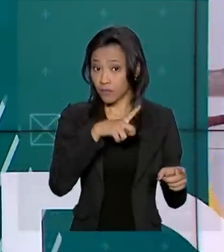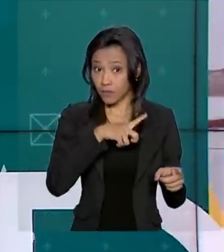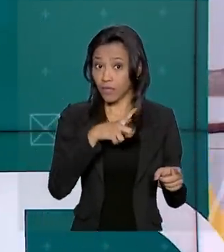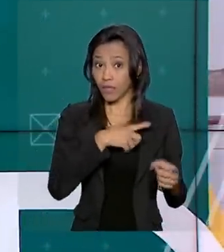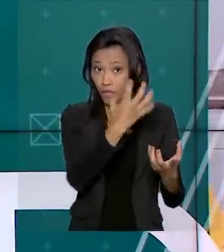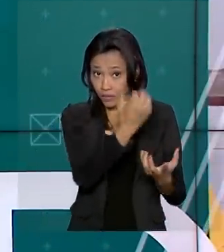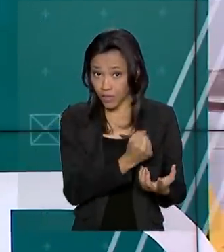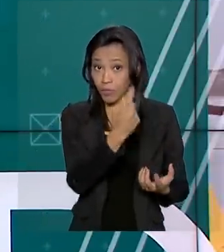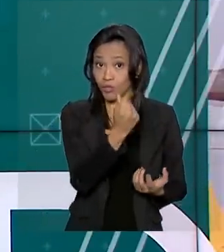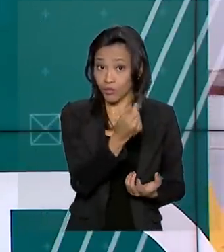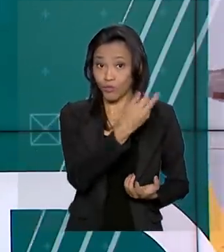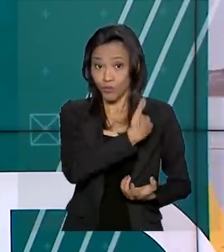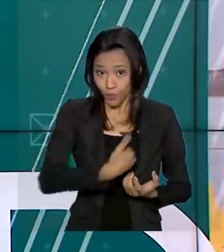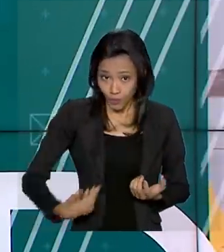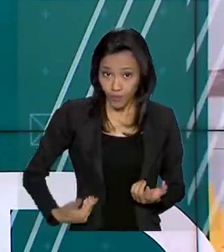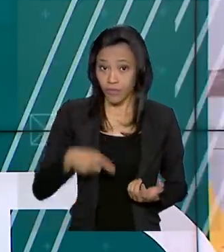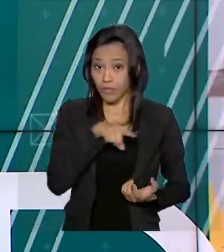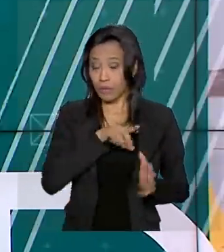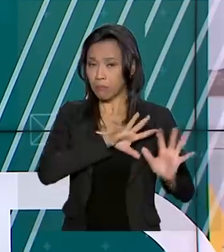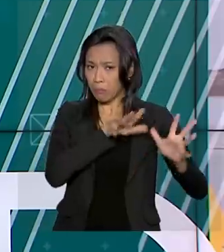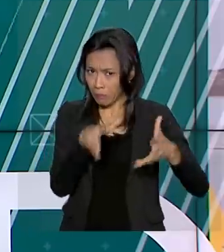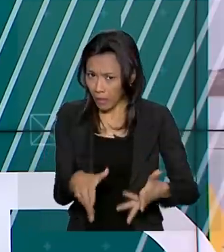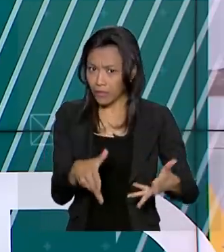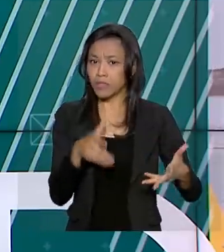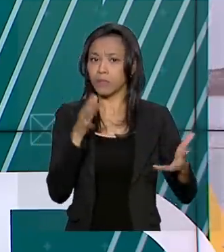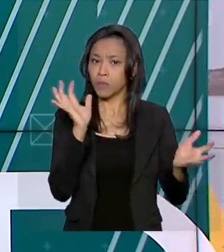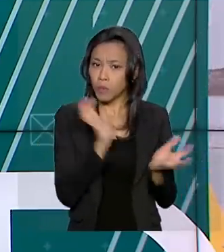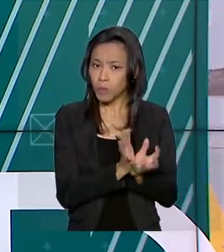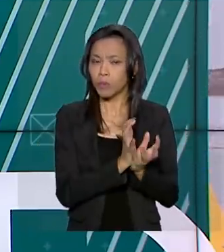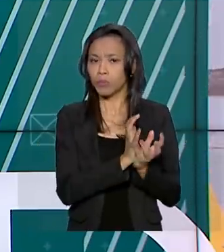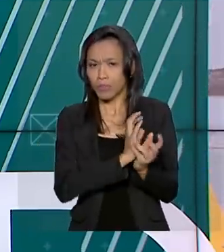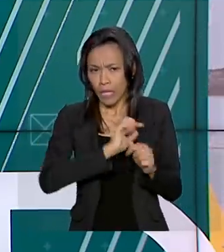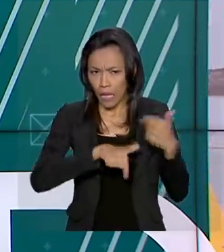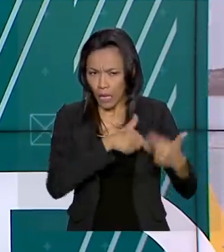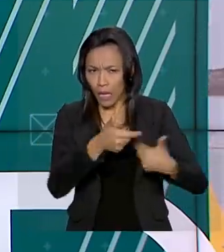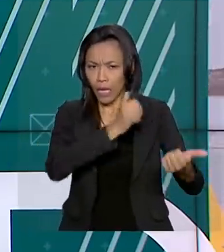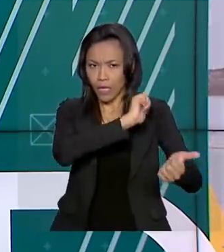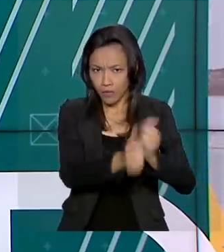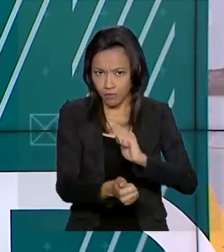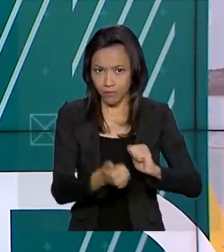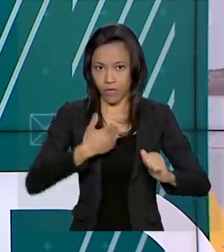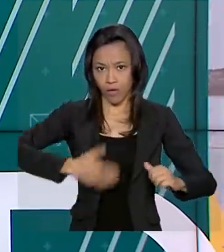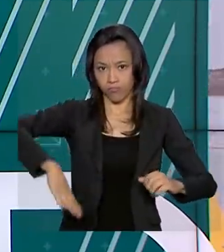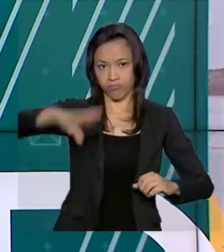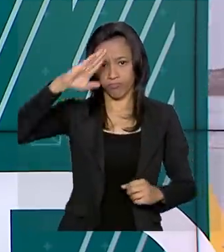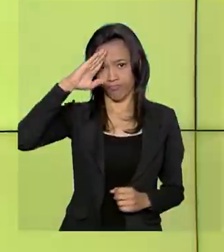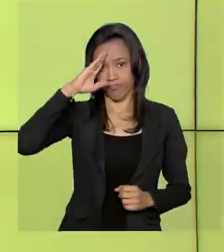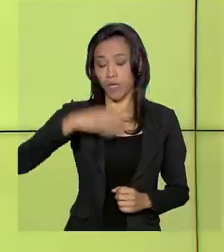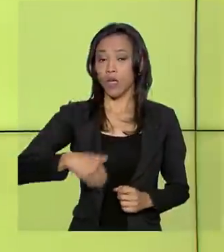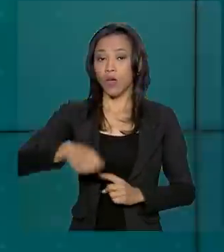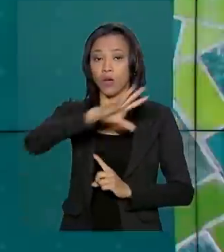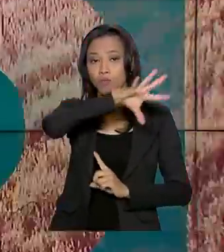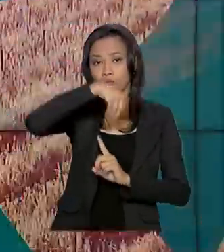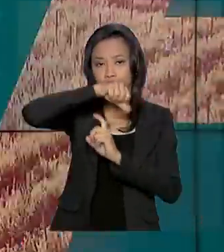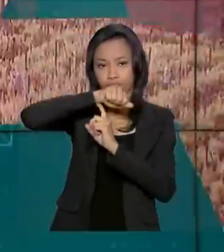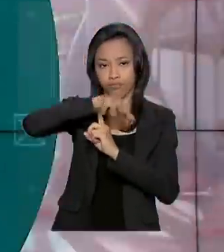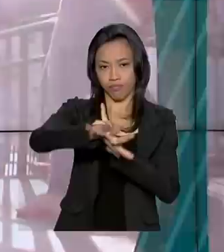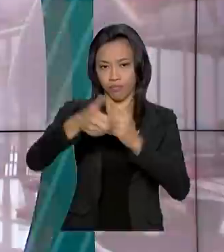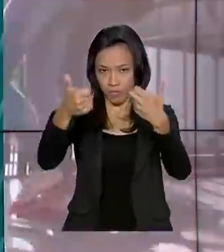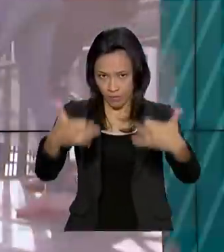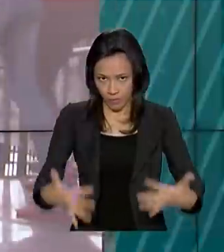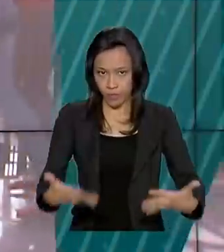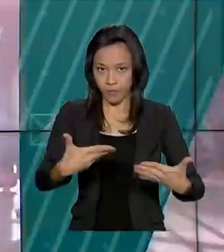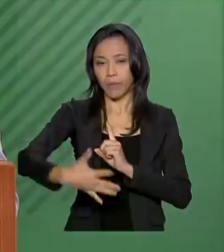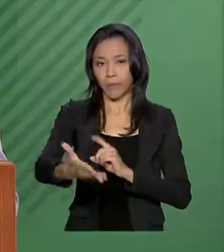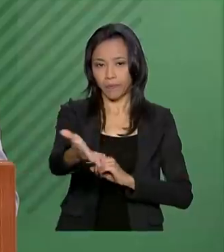Bolsa Atleta e participam do programa de alto rendimento das Forças Armadas. O porta-voz da Presidência da República falou sobre esse assunto.